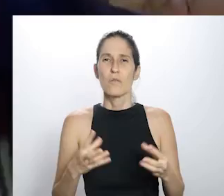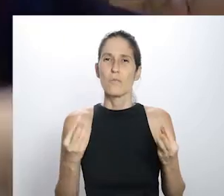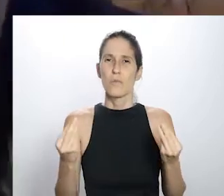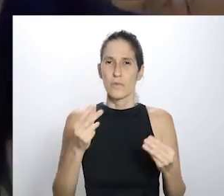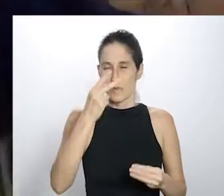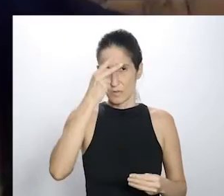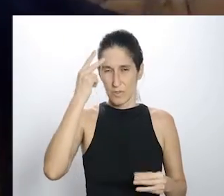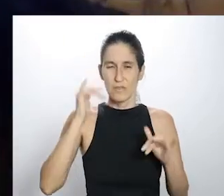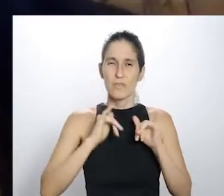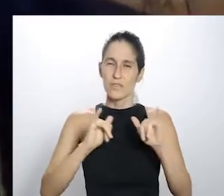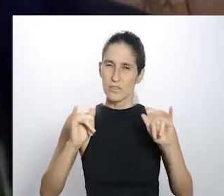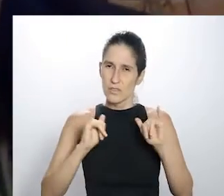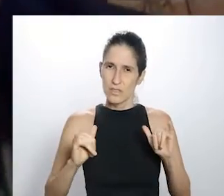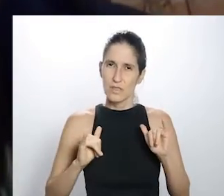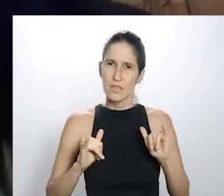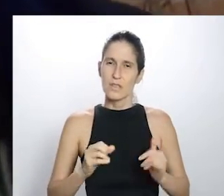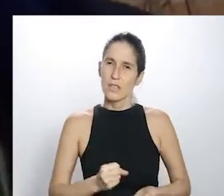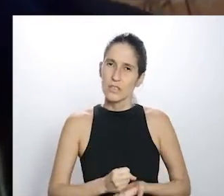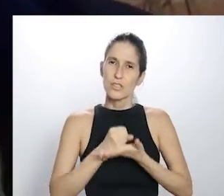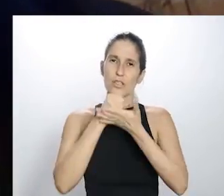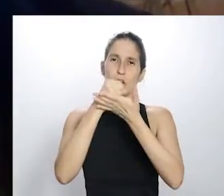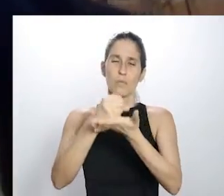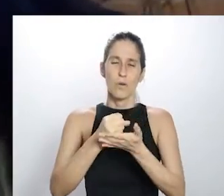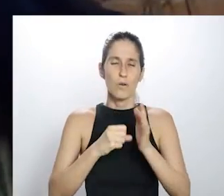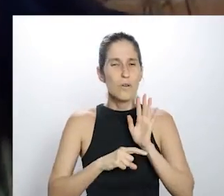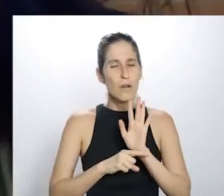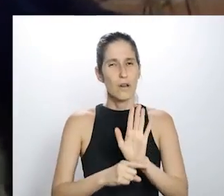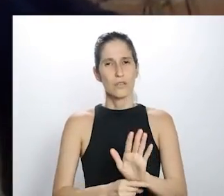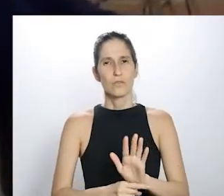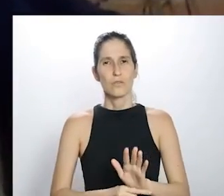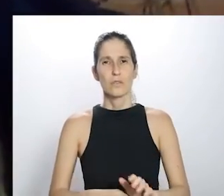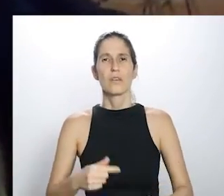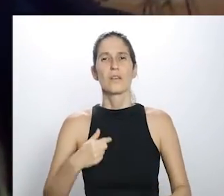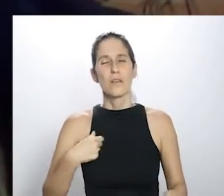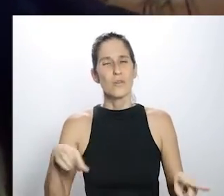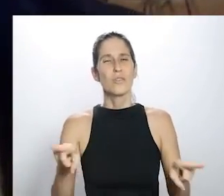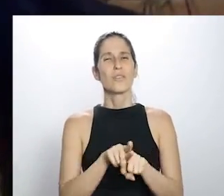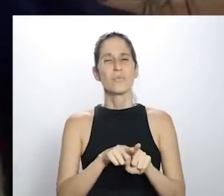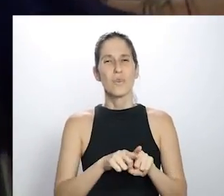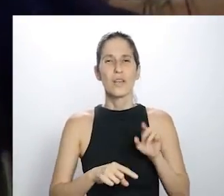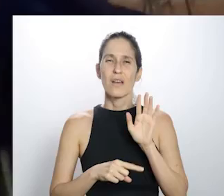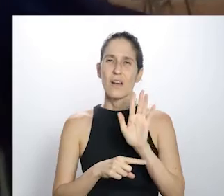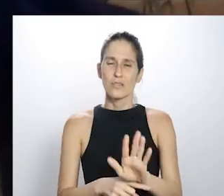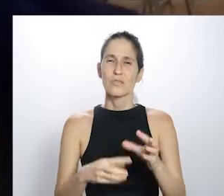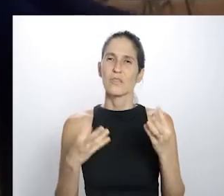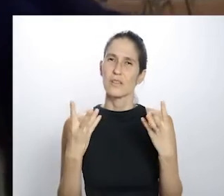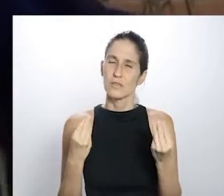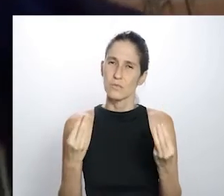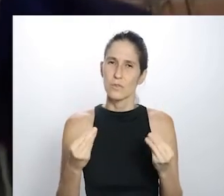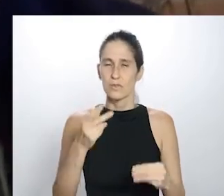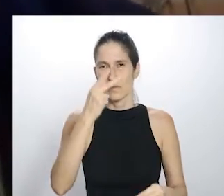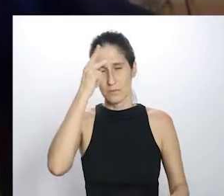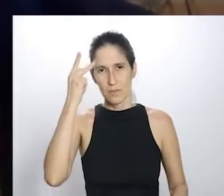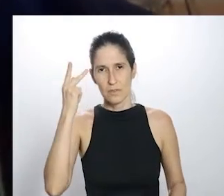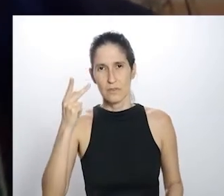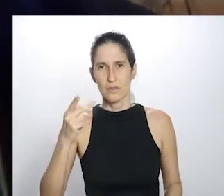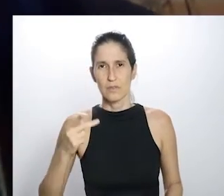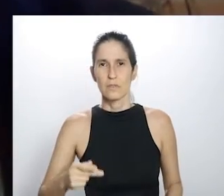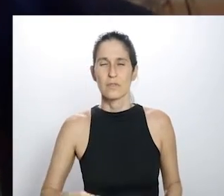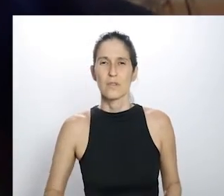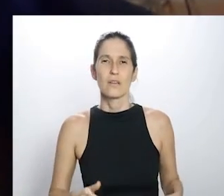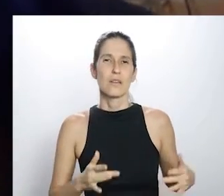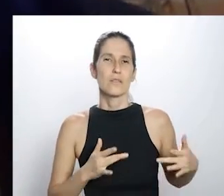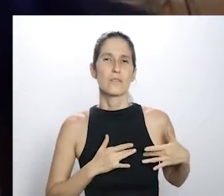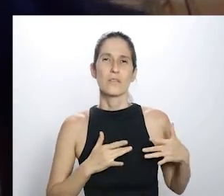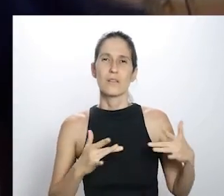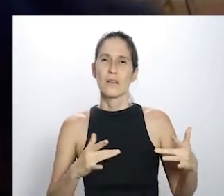muitos falaram aqui, eu também tenho ajudado muitas pessoas. Pessoas que a gente ajuda ou que tenha acontecido uma